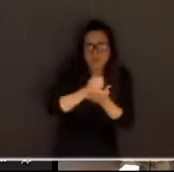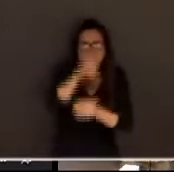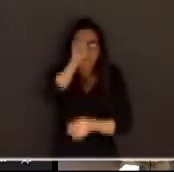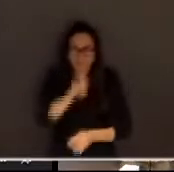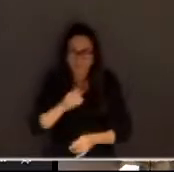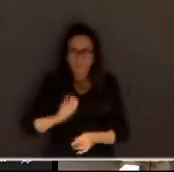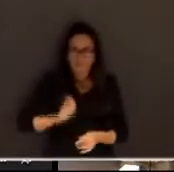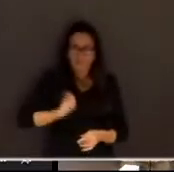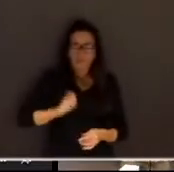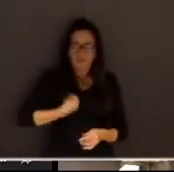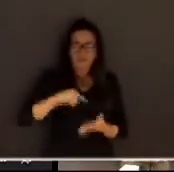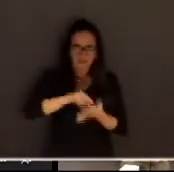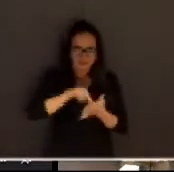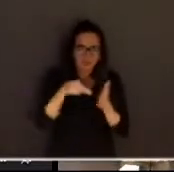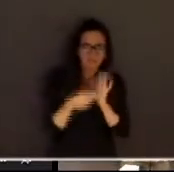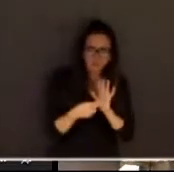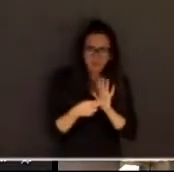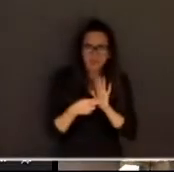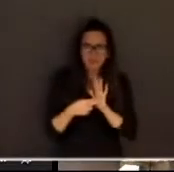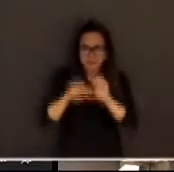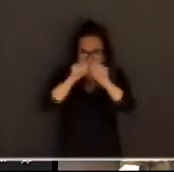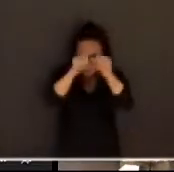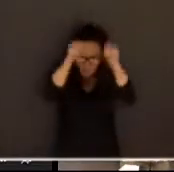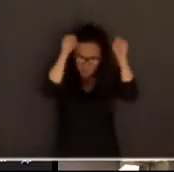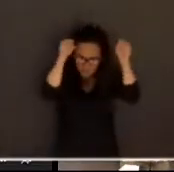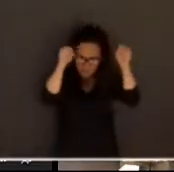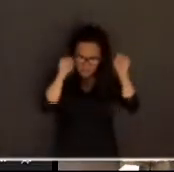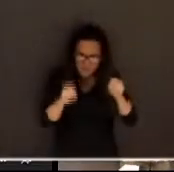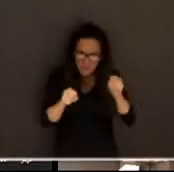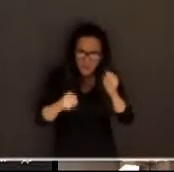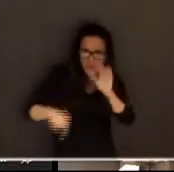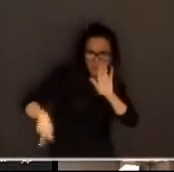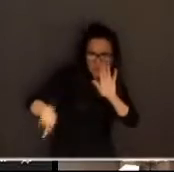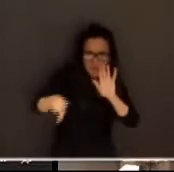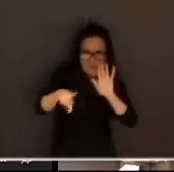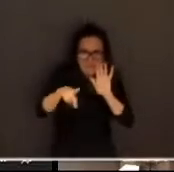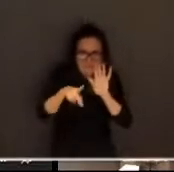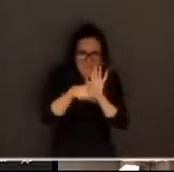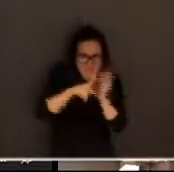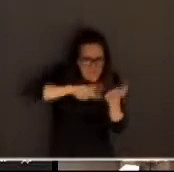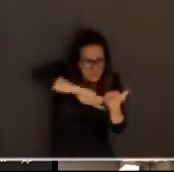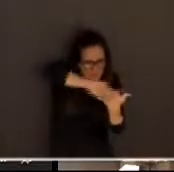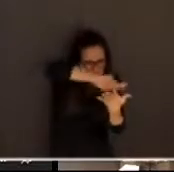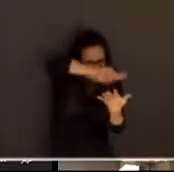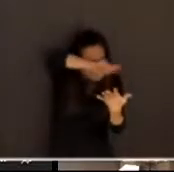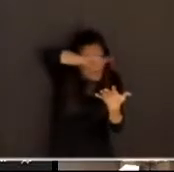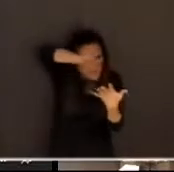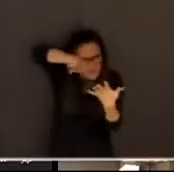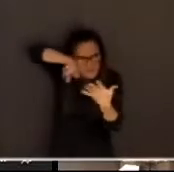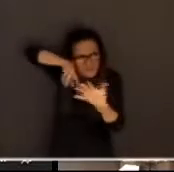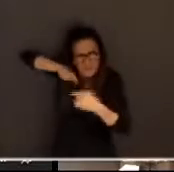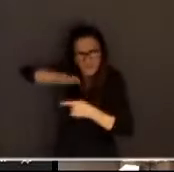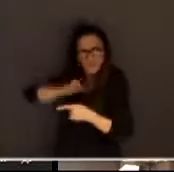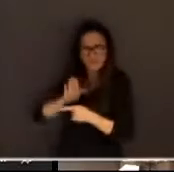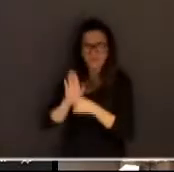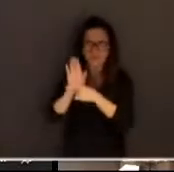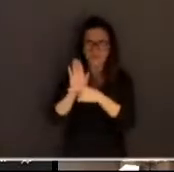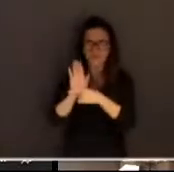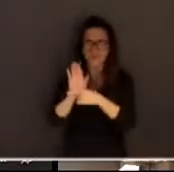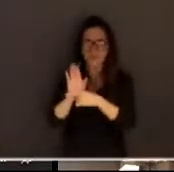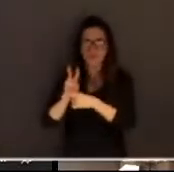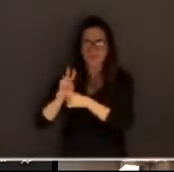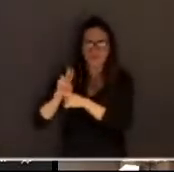que significa um sistema composto por várias engrenagens que tem o dever de